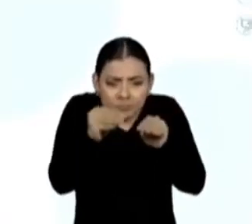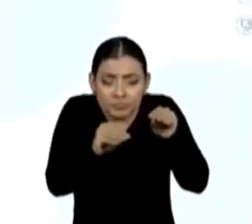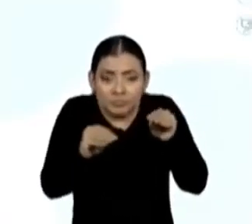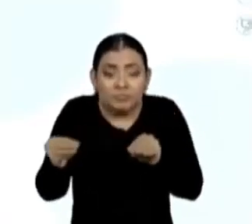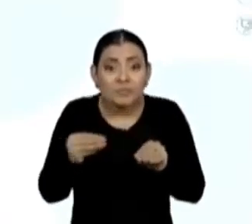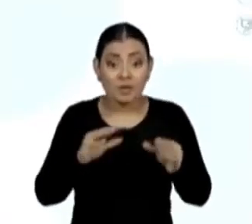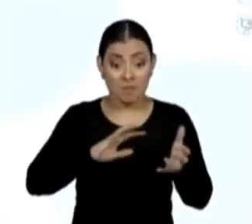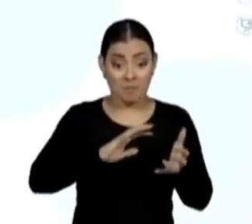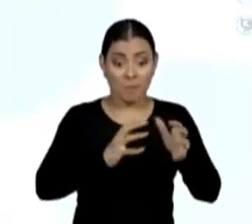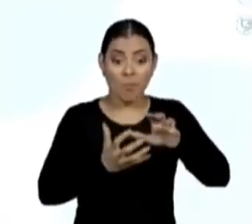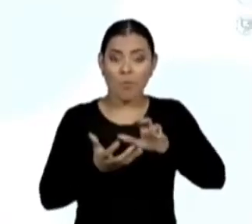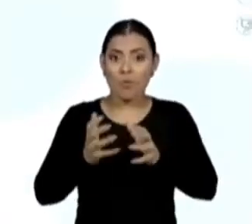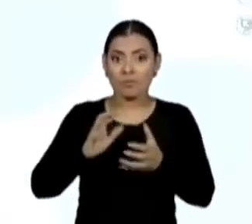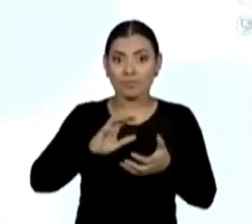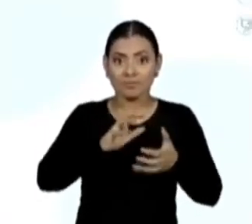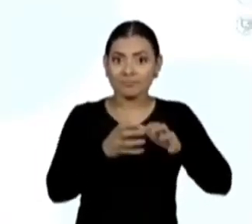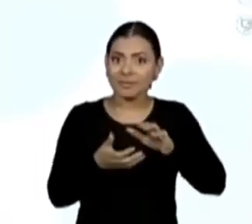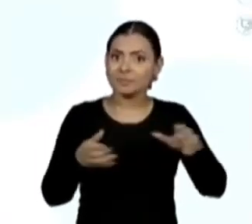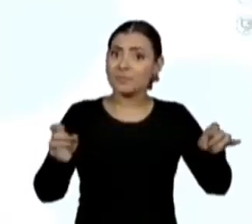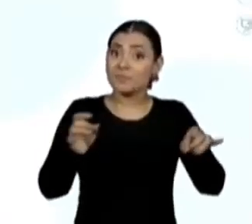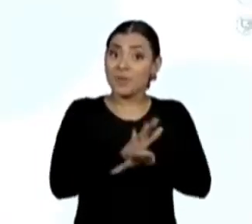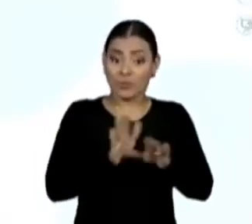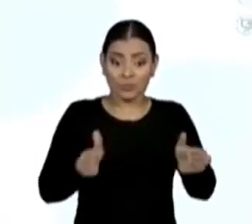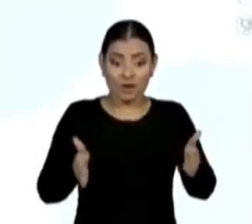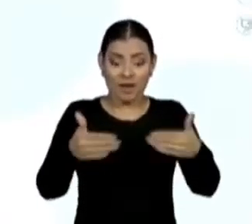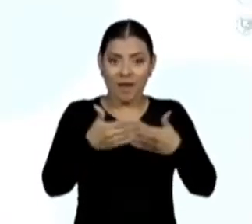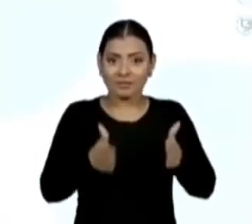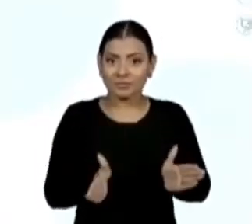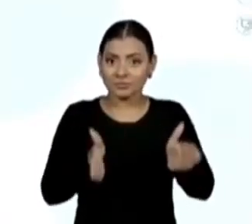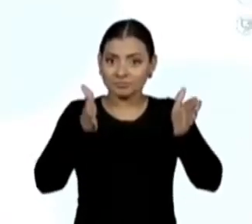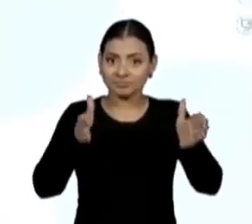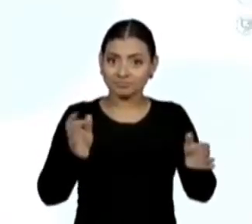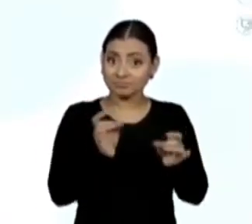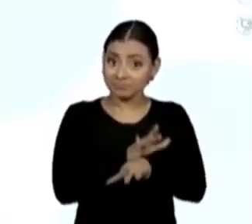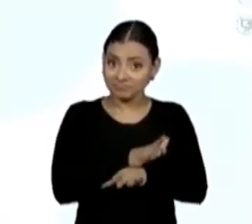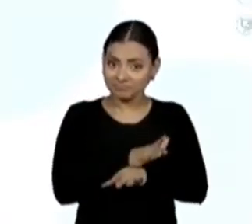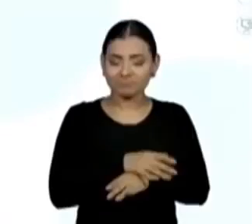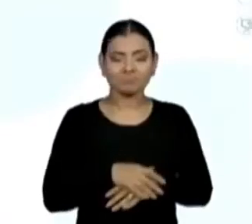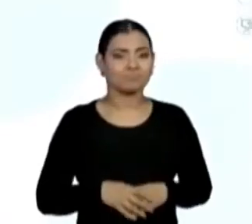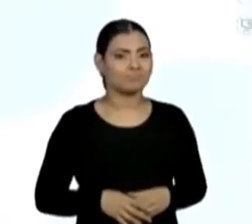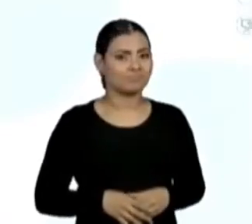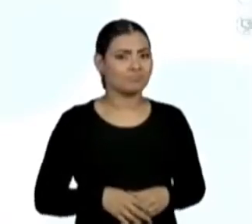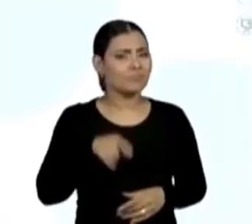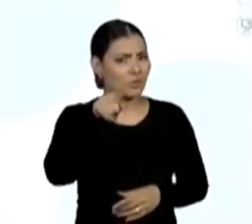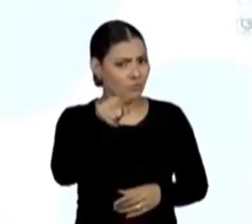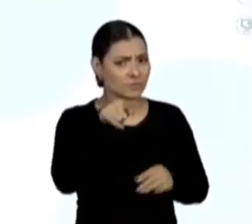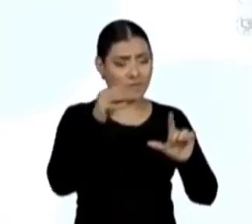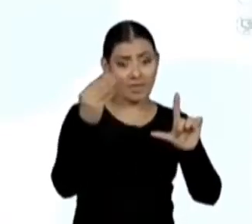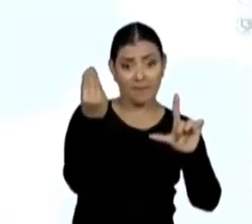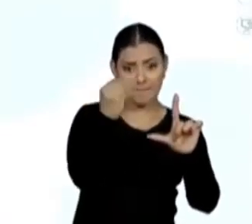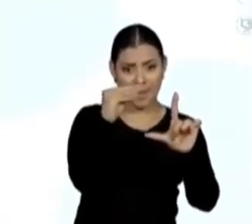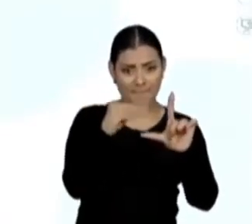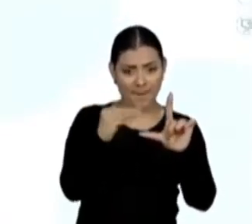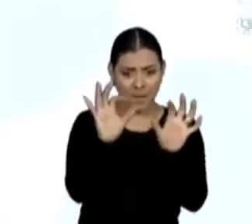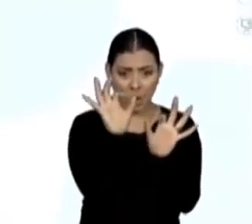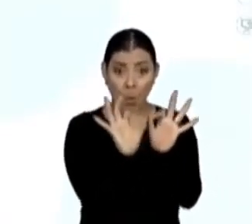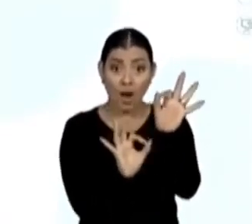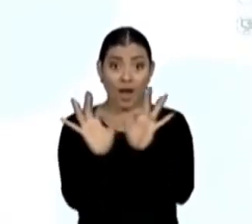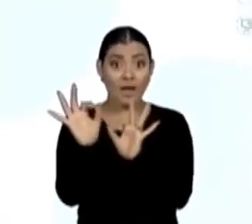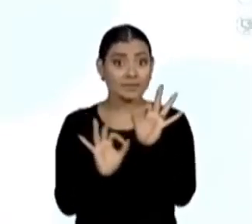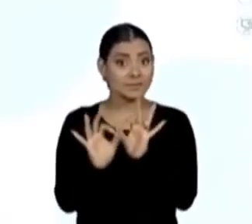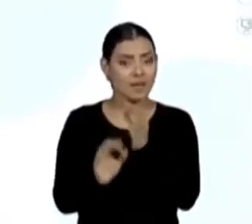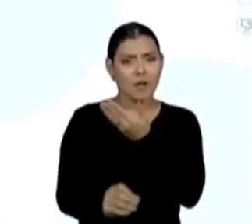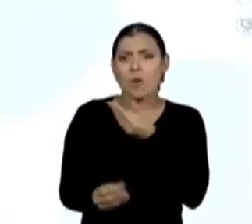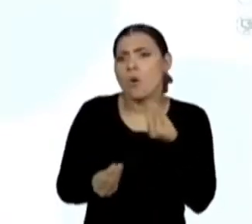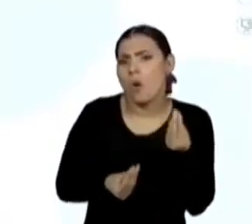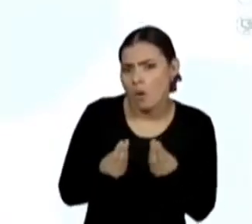polígonos que formam as caixas. Complete a tabela organizada por